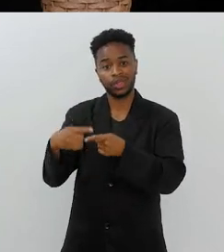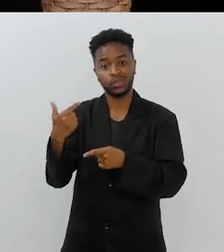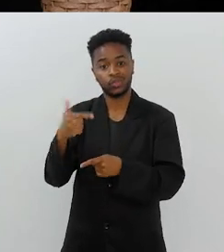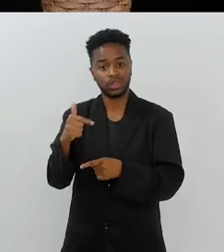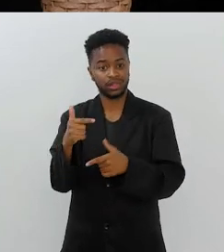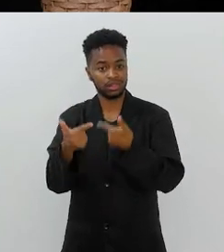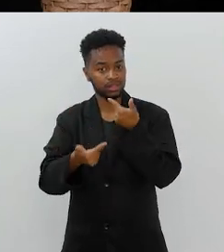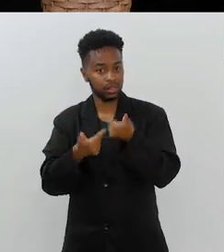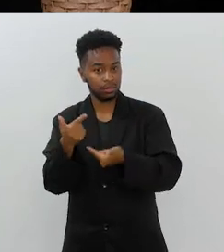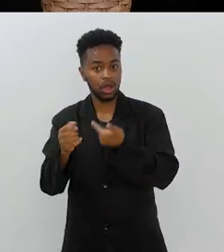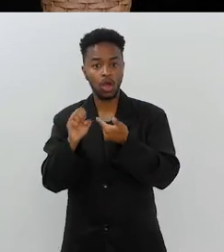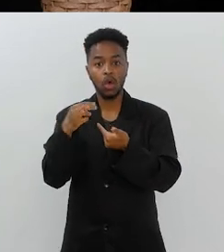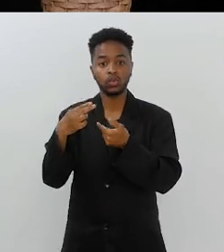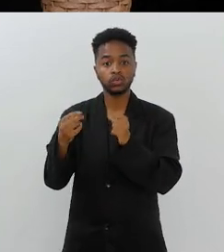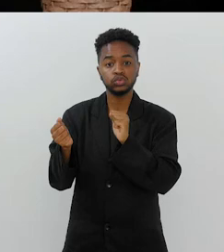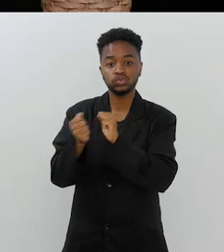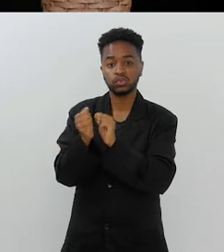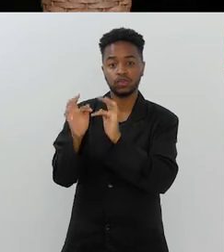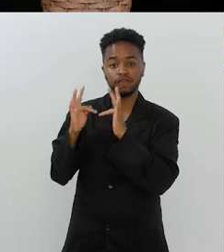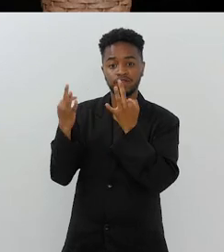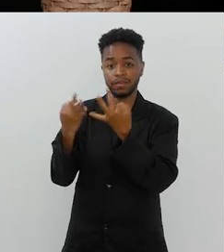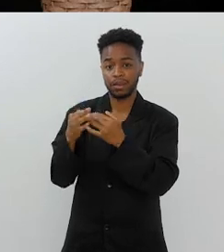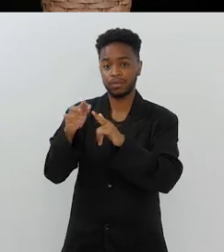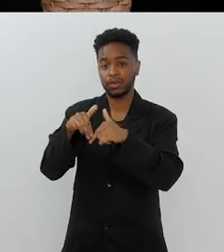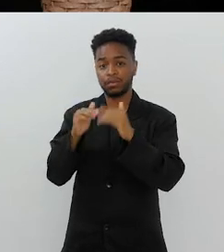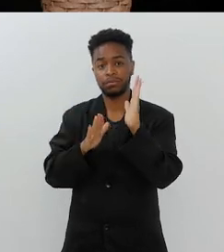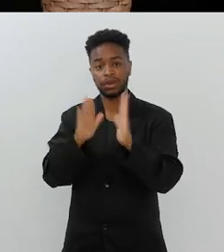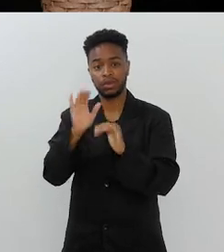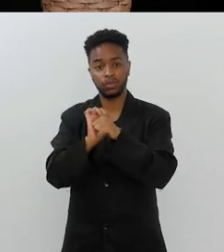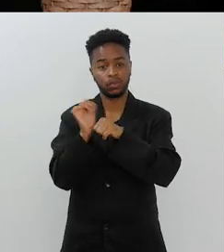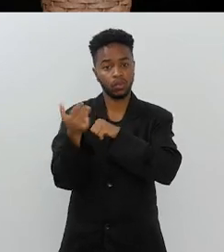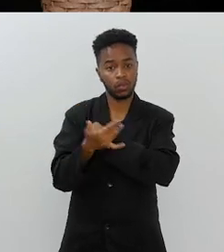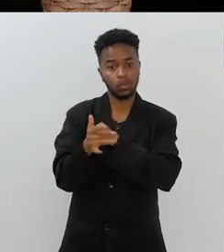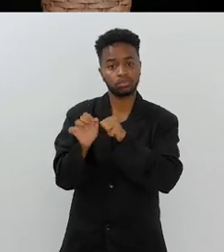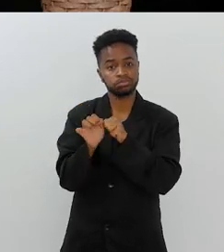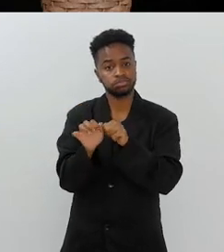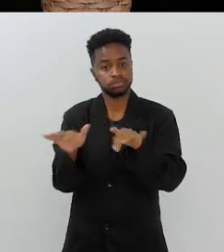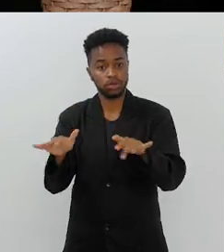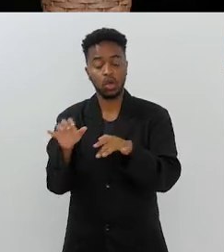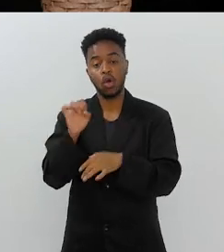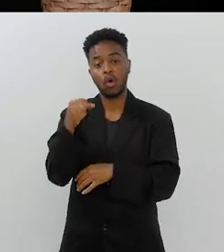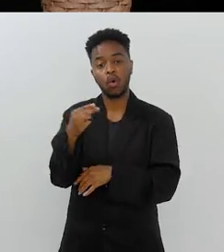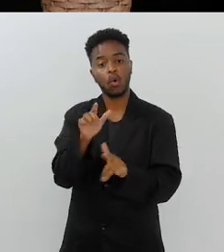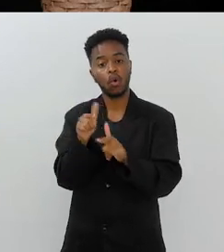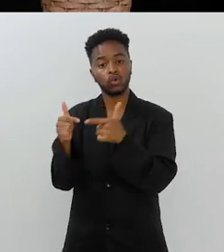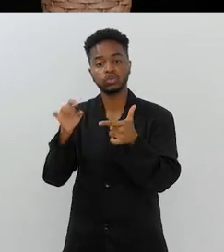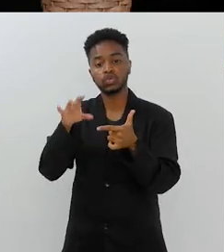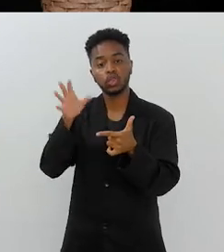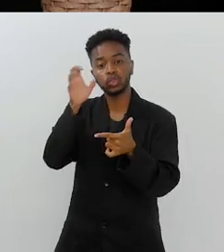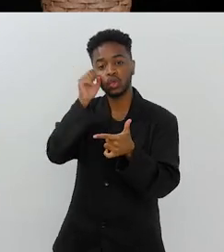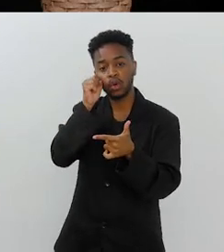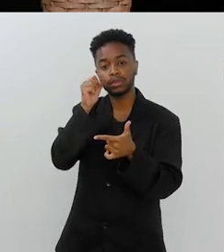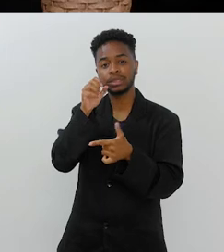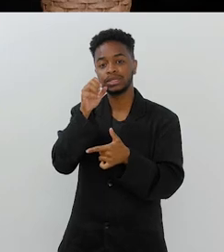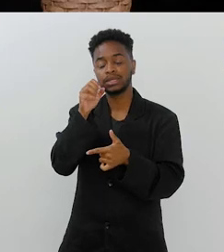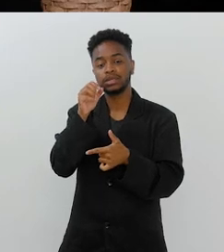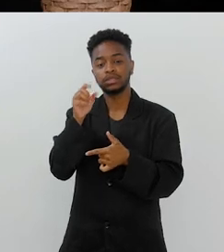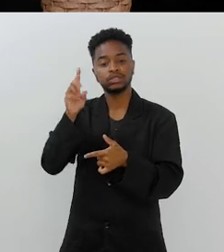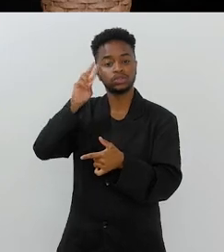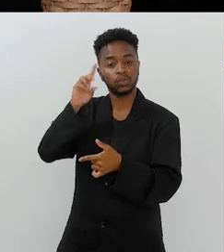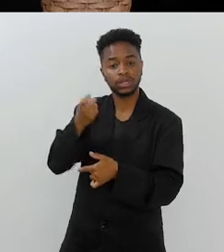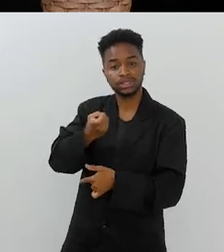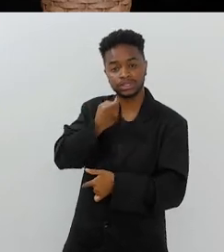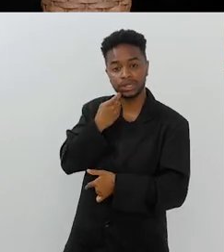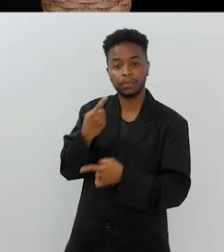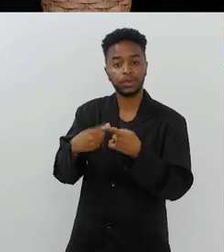perdeu o emprego, quem está ali com a família inteira da pandemia, quem está ali porque só dorme durante a semana porque